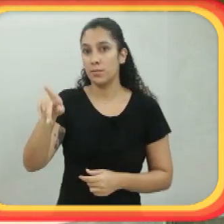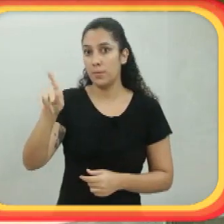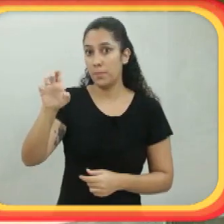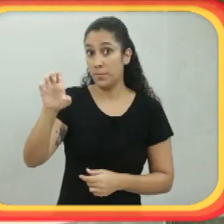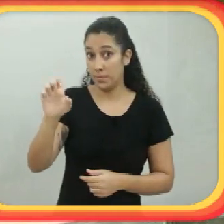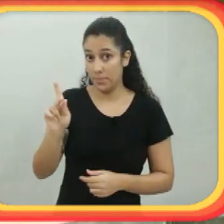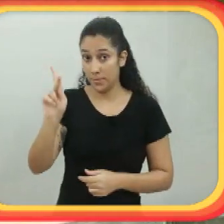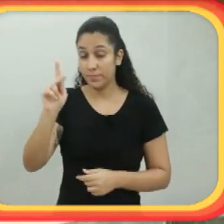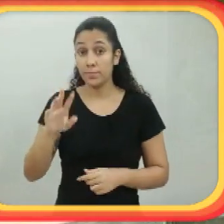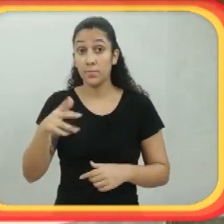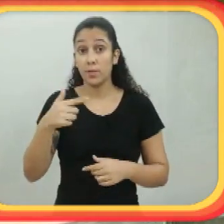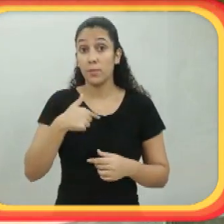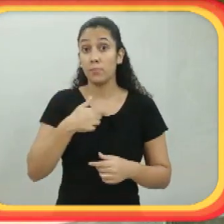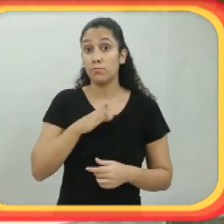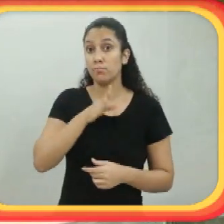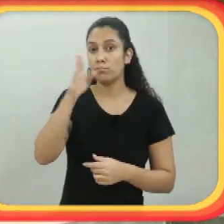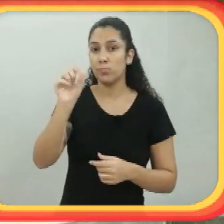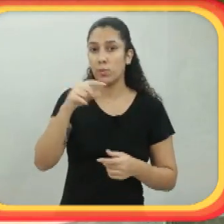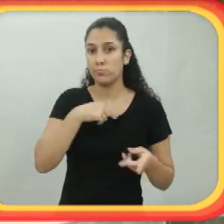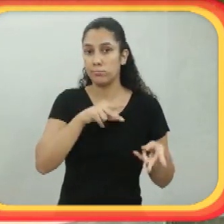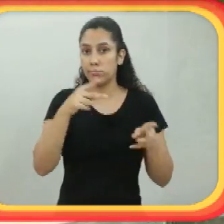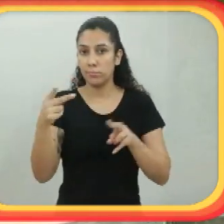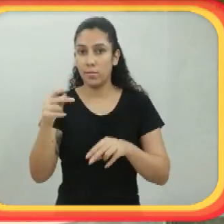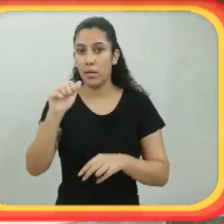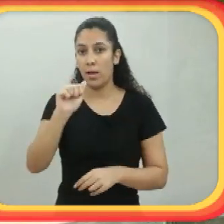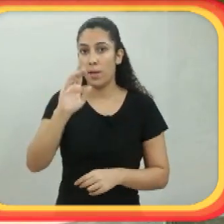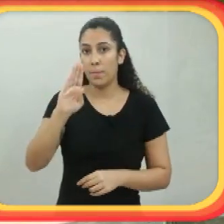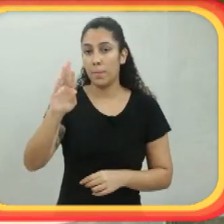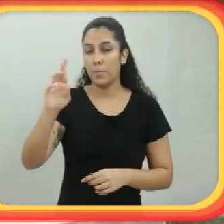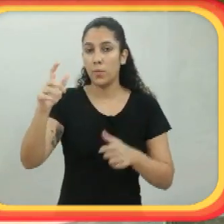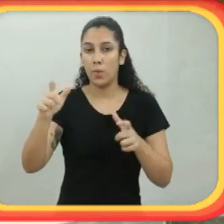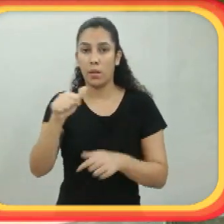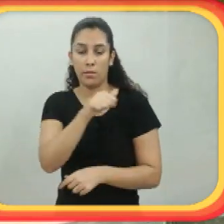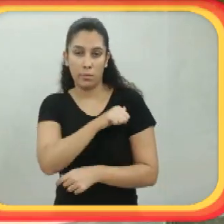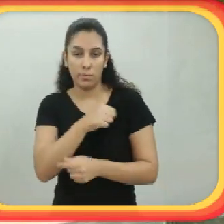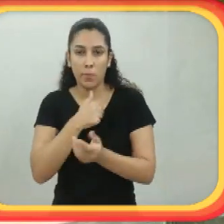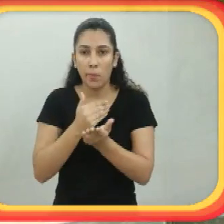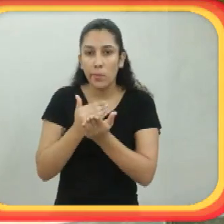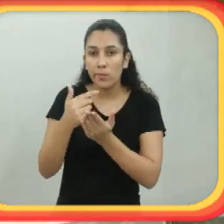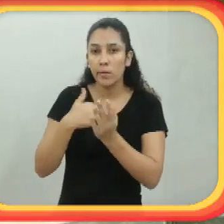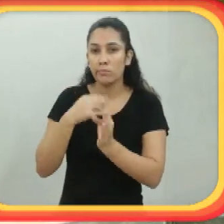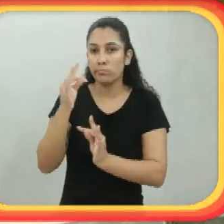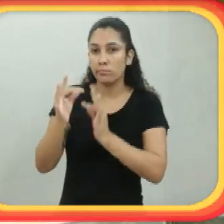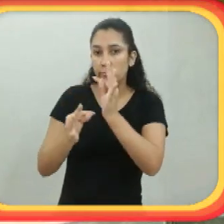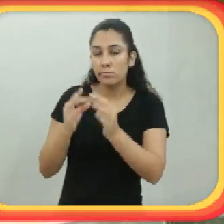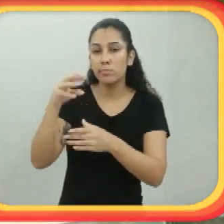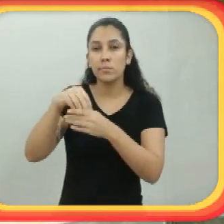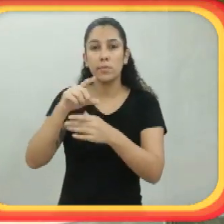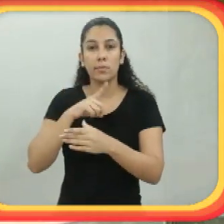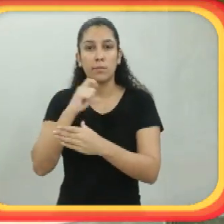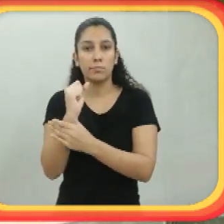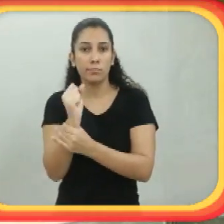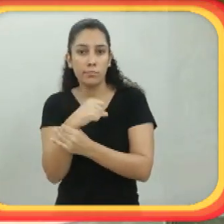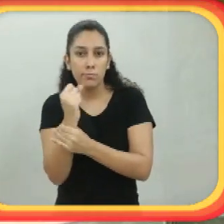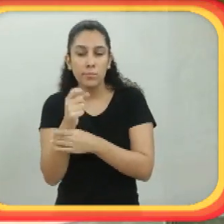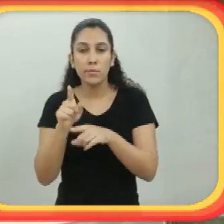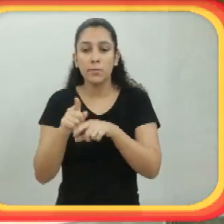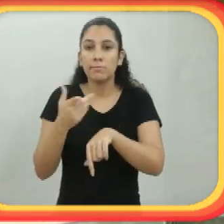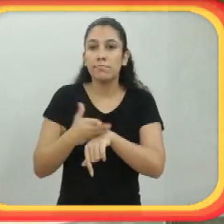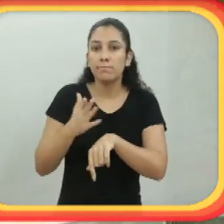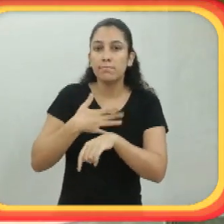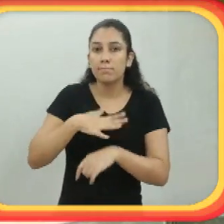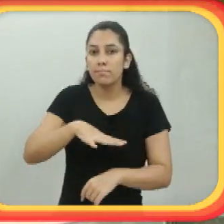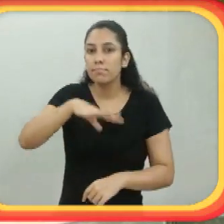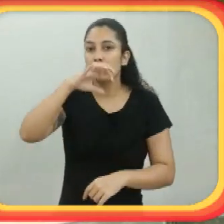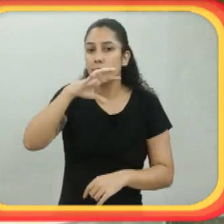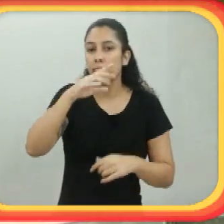e comecei um tratamento lá de fisioterapia, exercícios respiratórios, etc. E aí nesse momento eu acho que